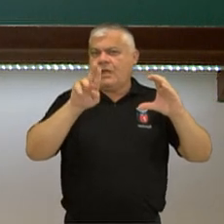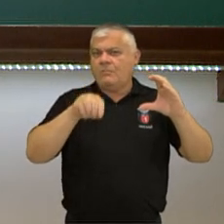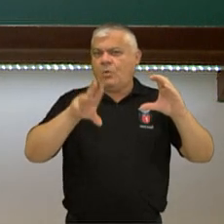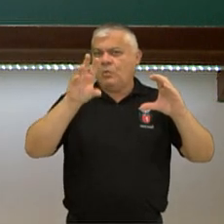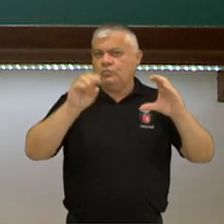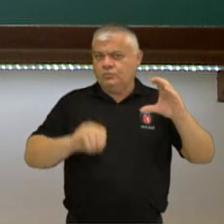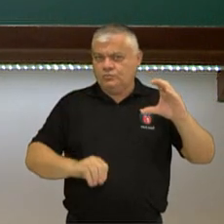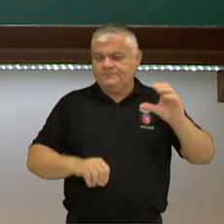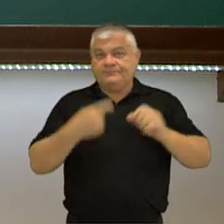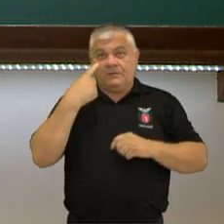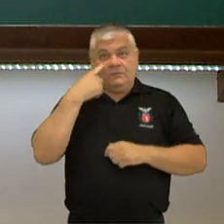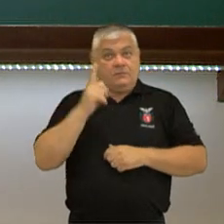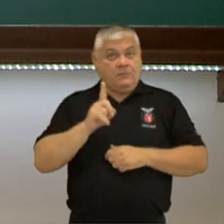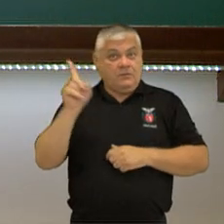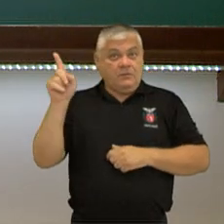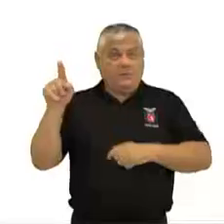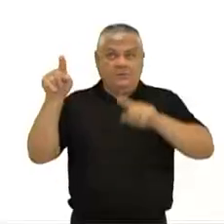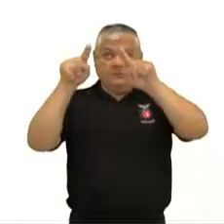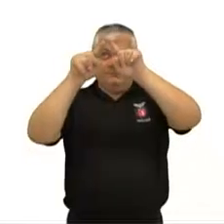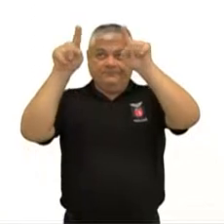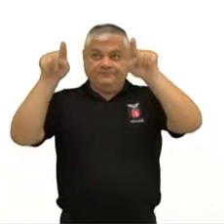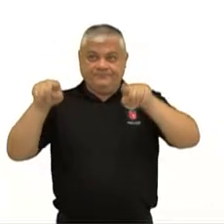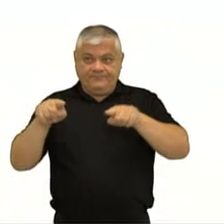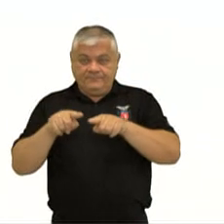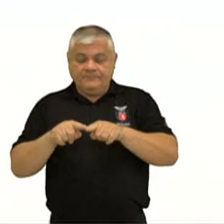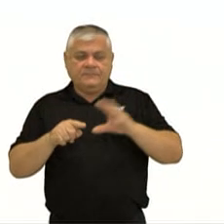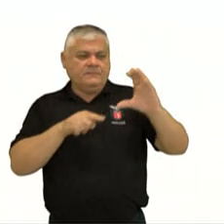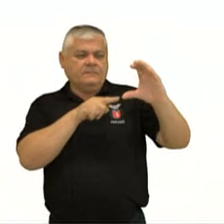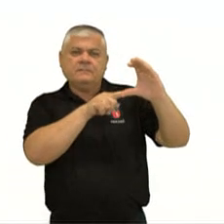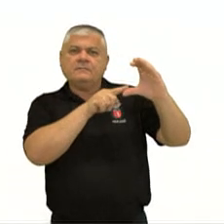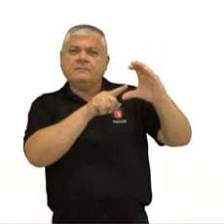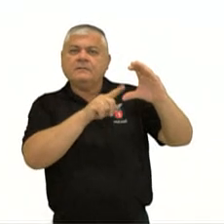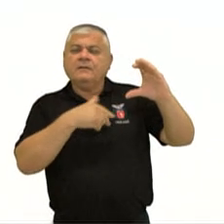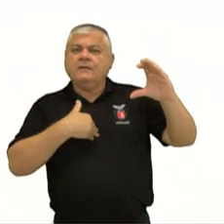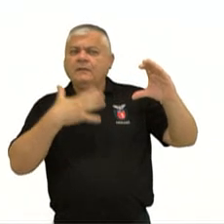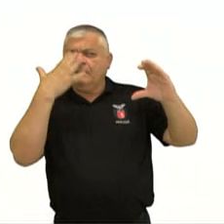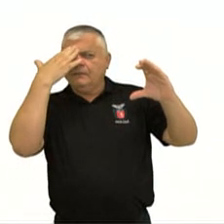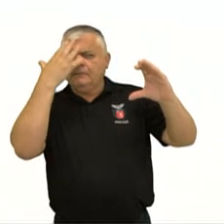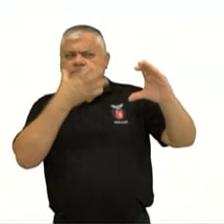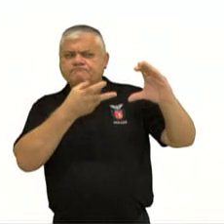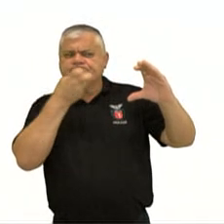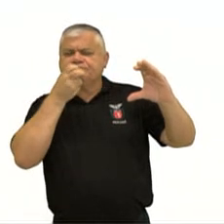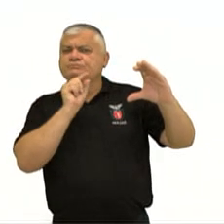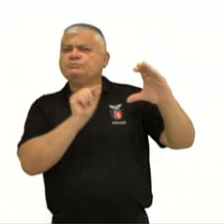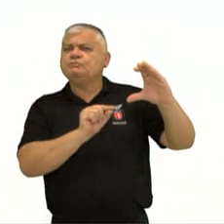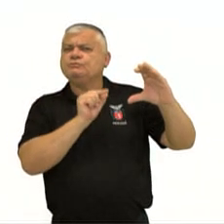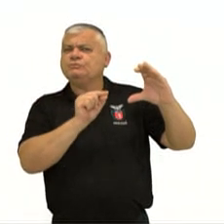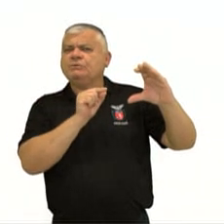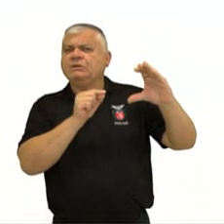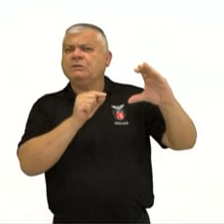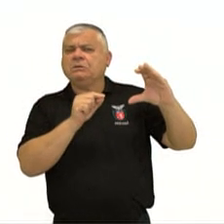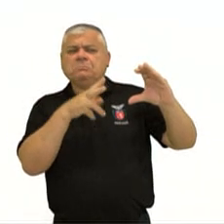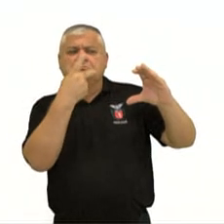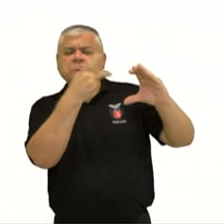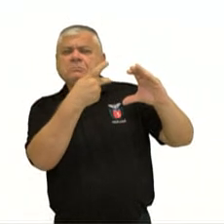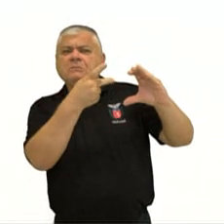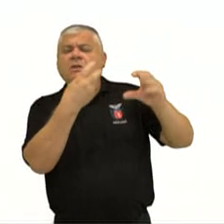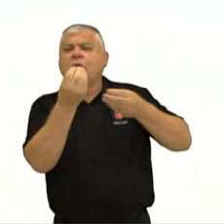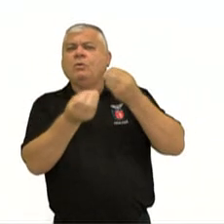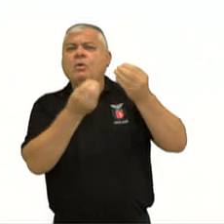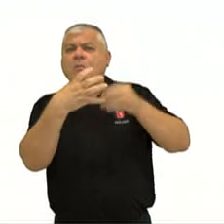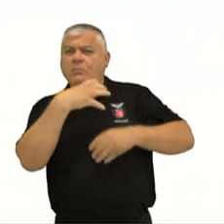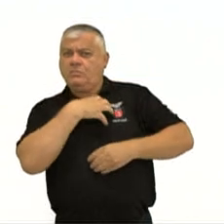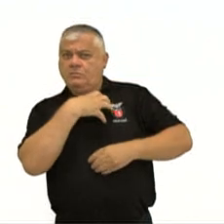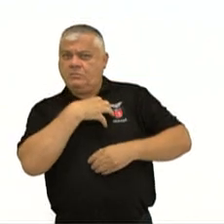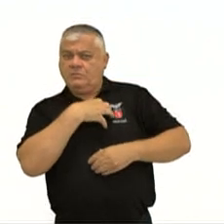Então, vejam só. No caso do carbono, a gente precisa sempre entender quais são o comportamento dele.